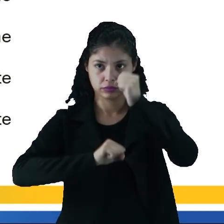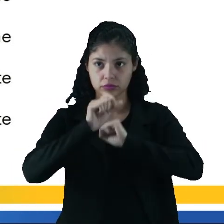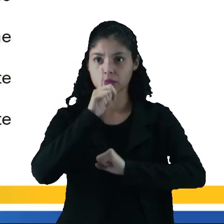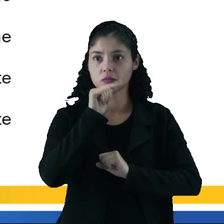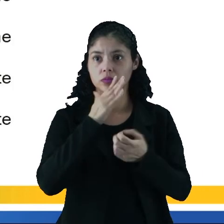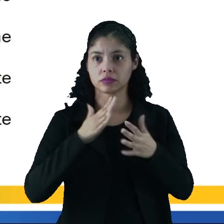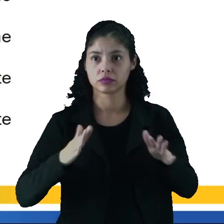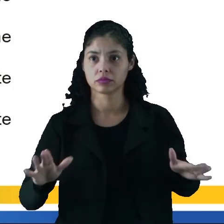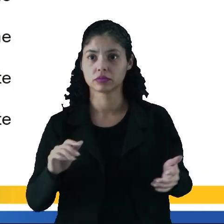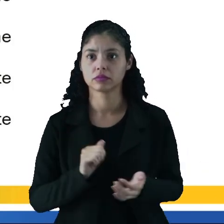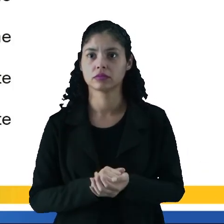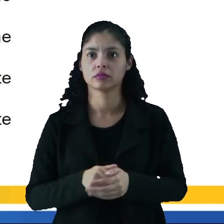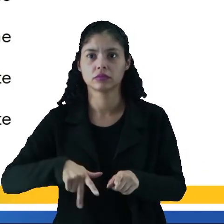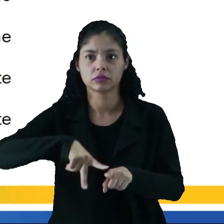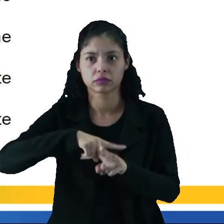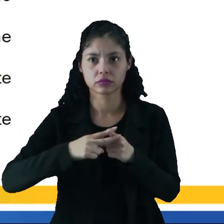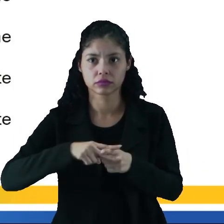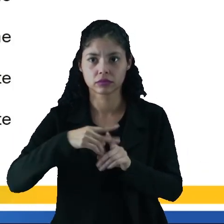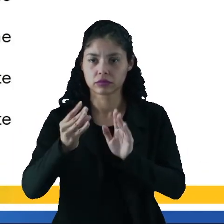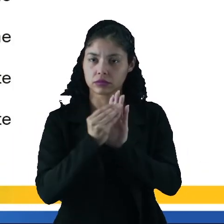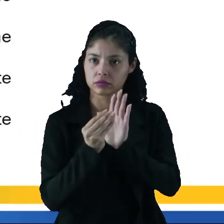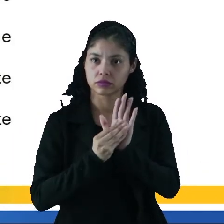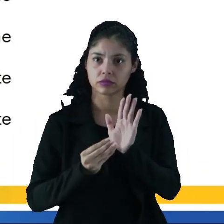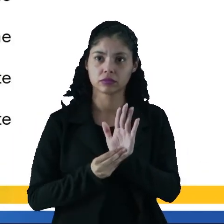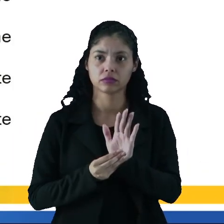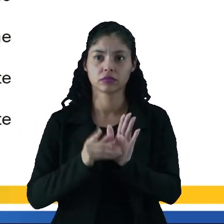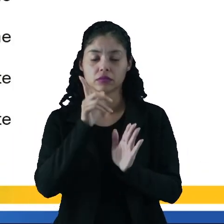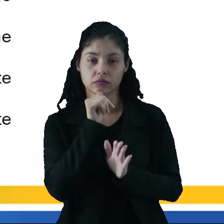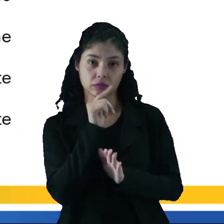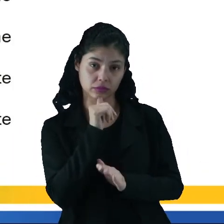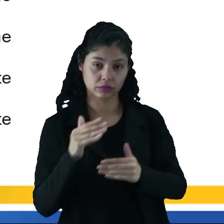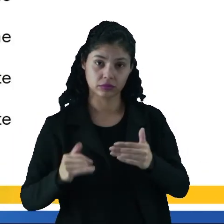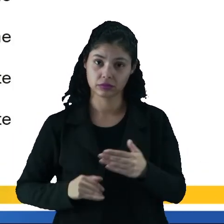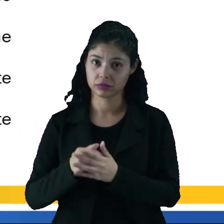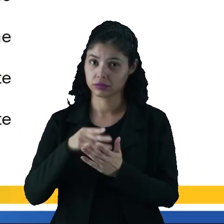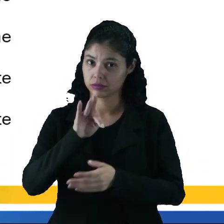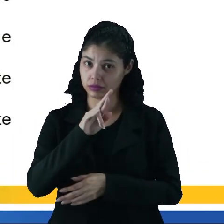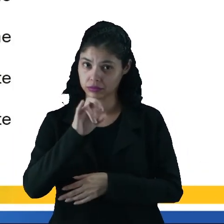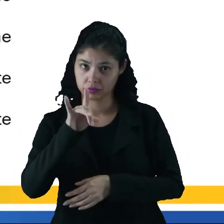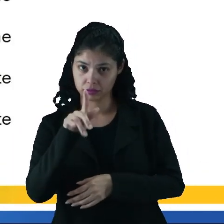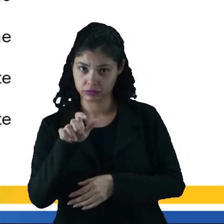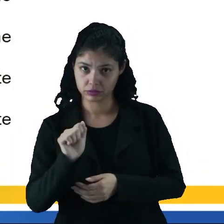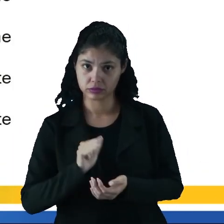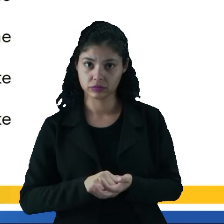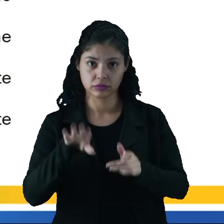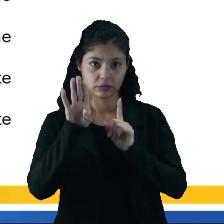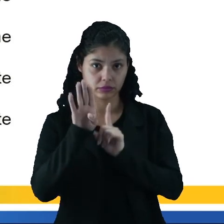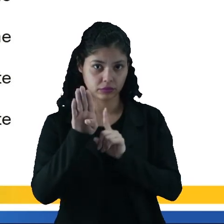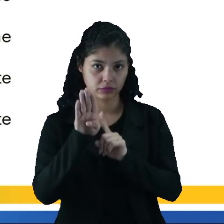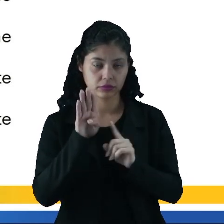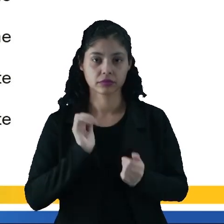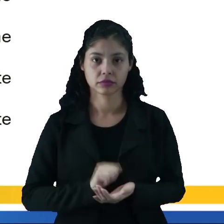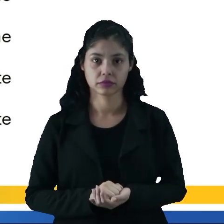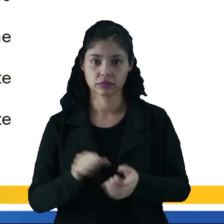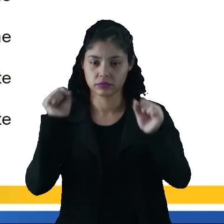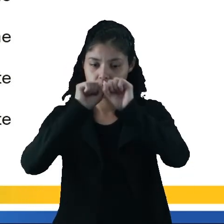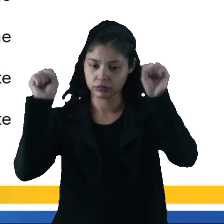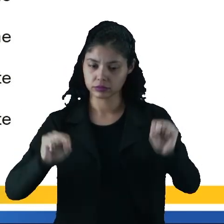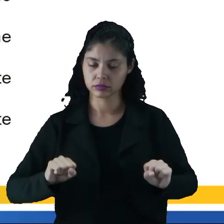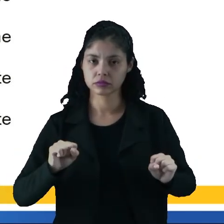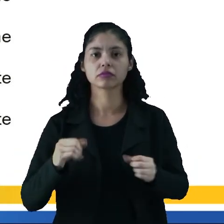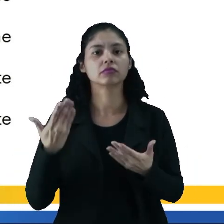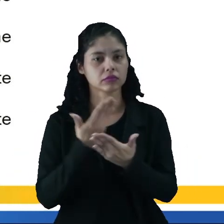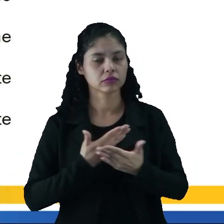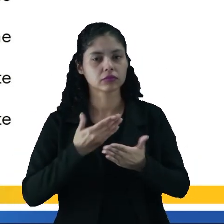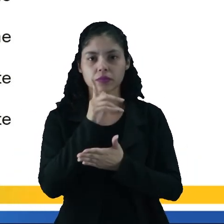hidrelétricas exige a manutenção de um dado fluxo de água nas barragens. Letra B. O sistema de